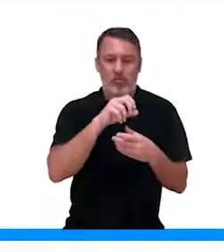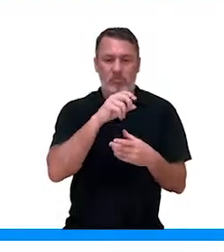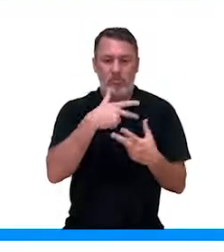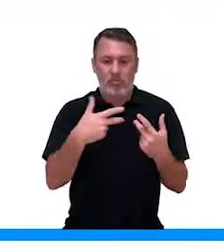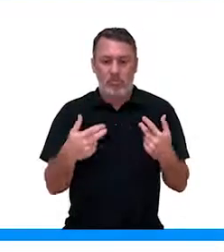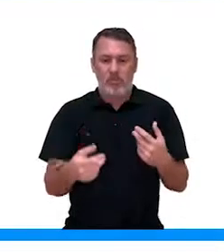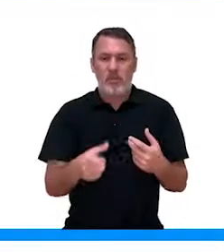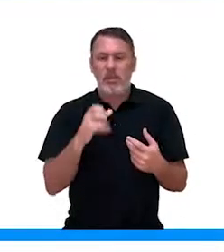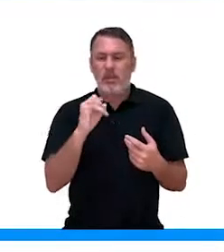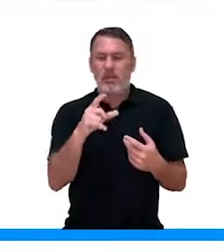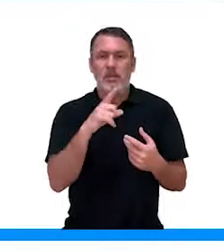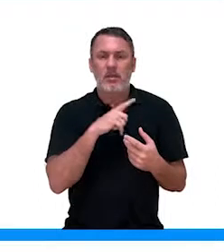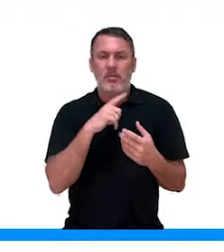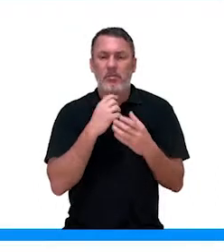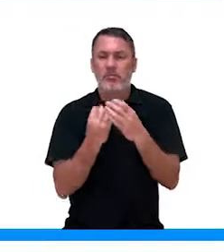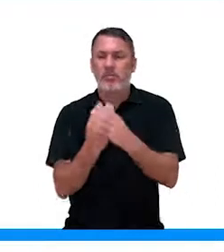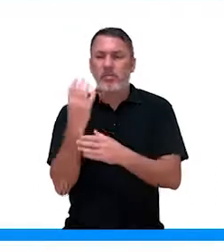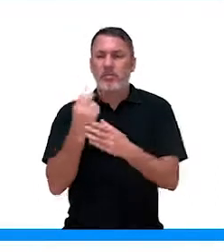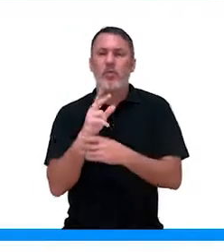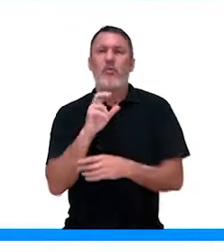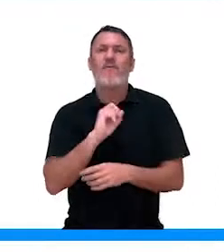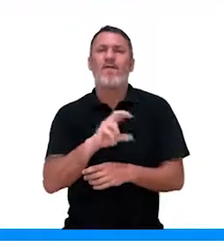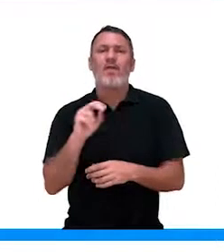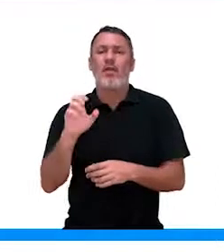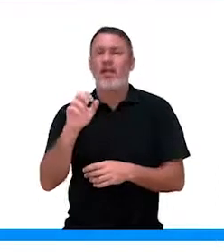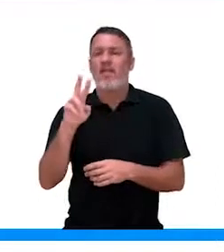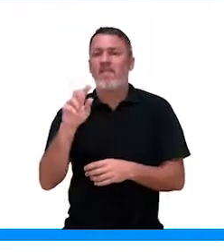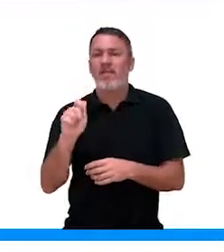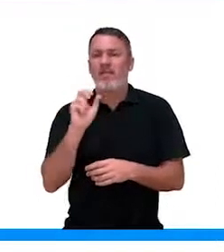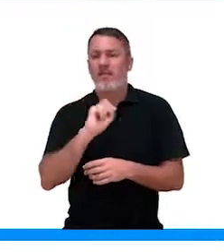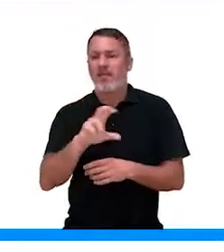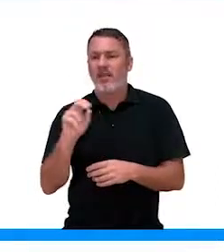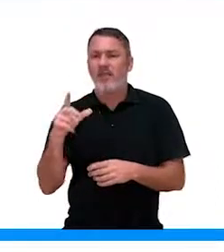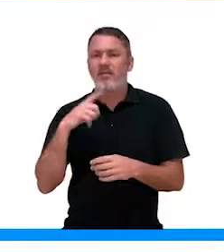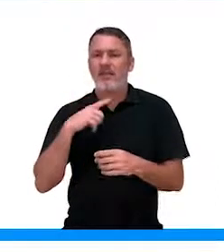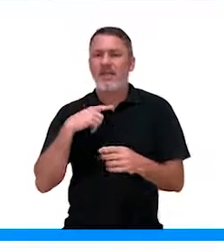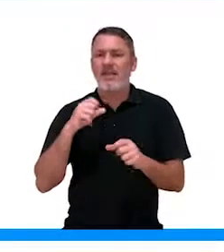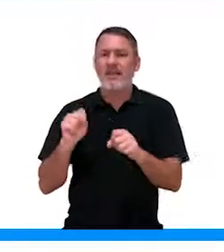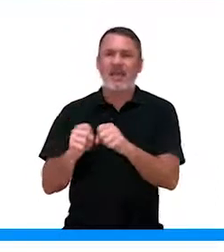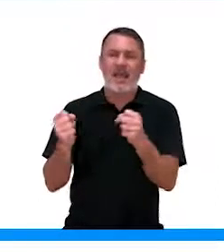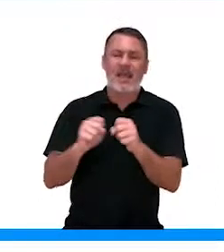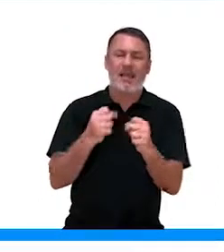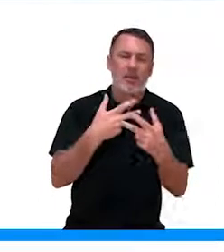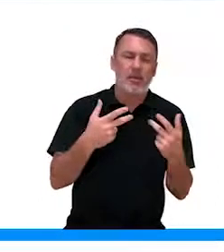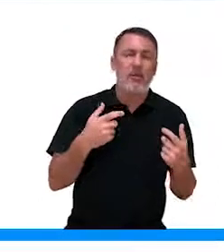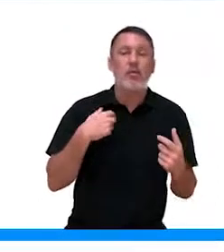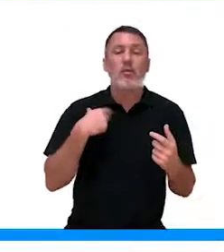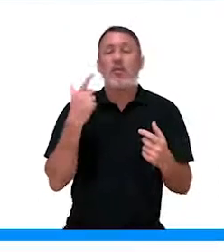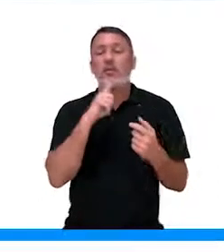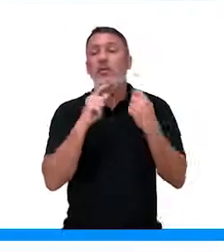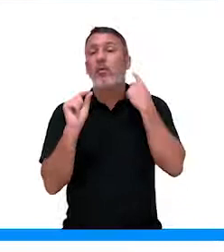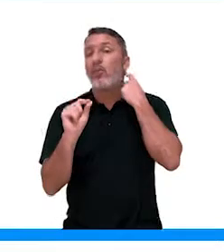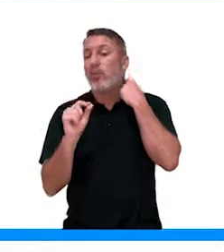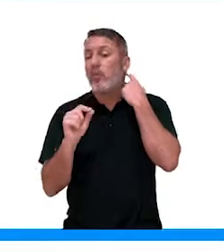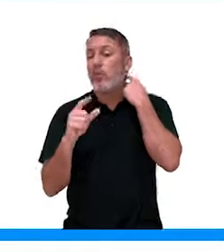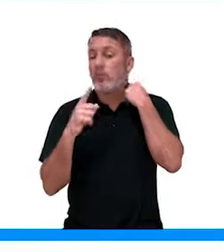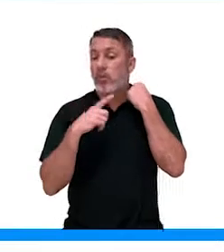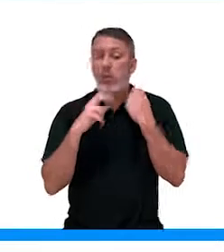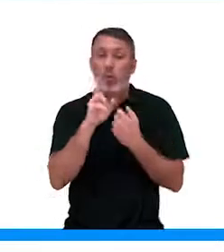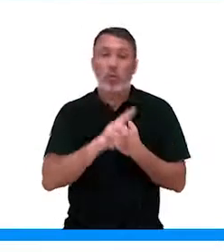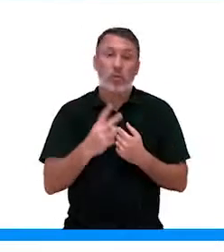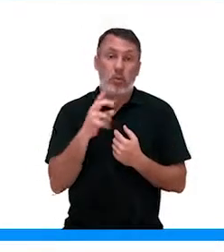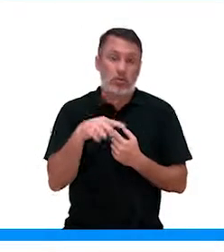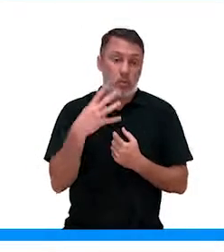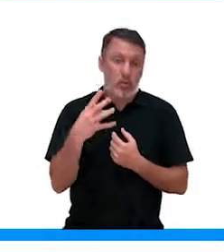monocotiledônia e está dando erva daninha, que é uma praga que estraga a implantação, o eu posso fazer? Eu posso